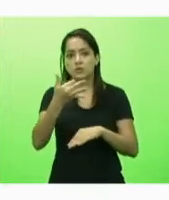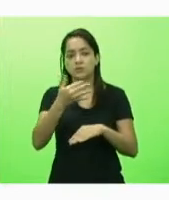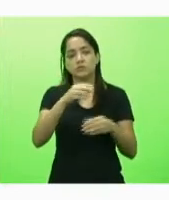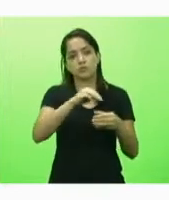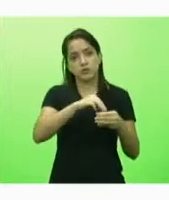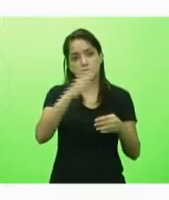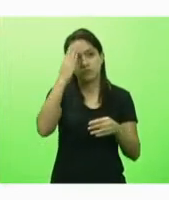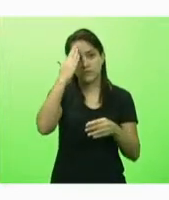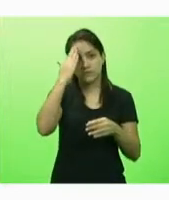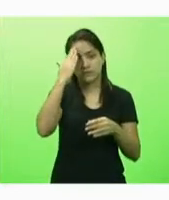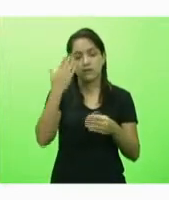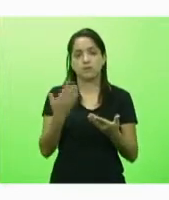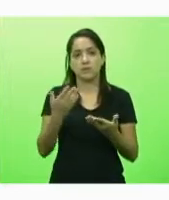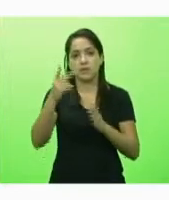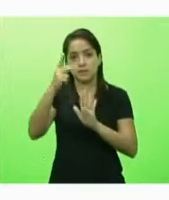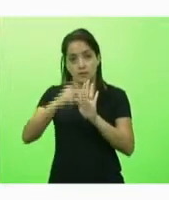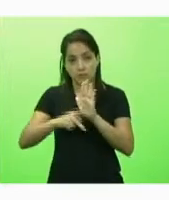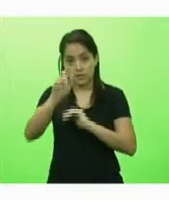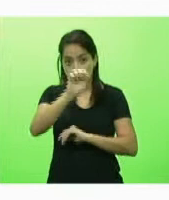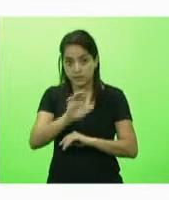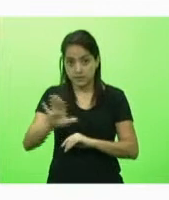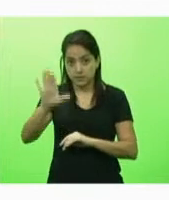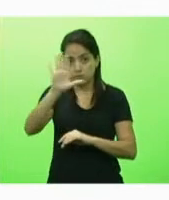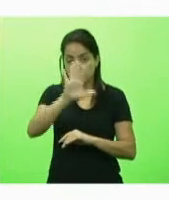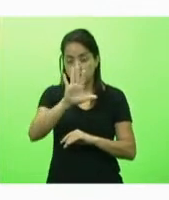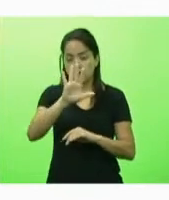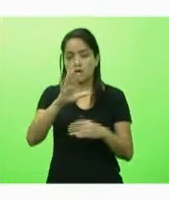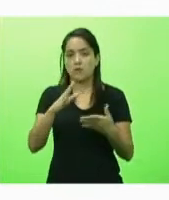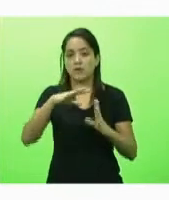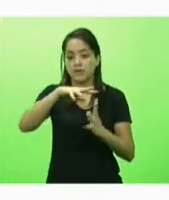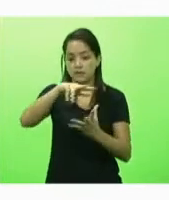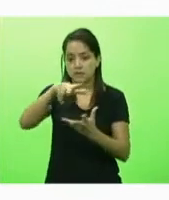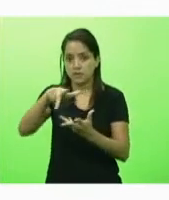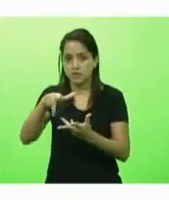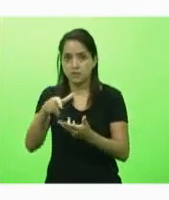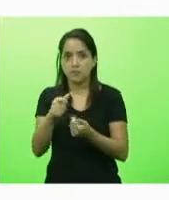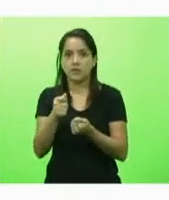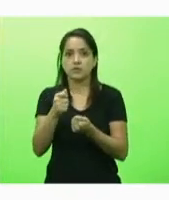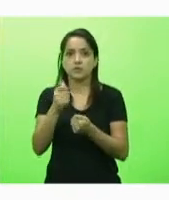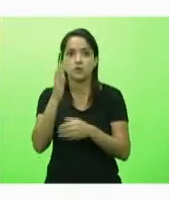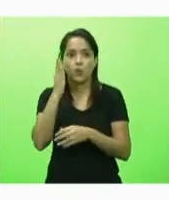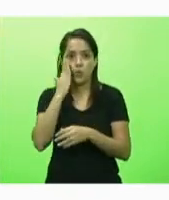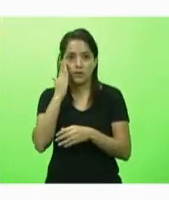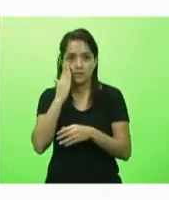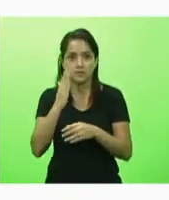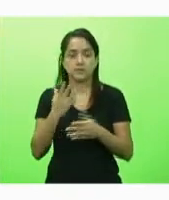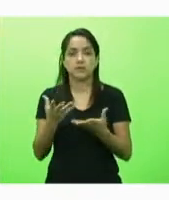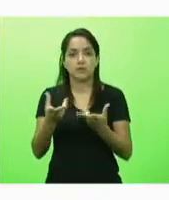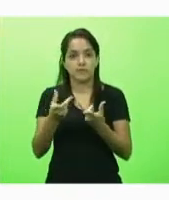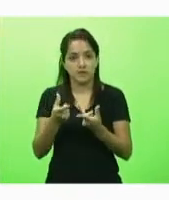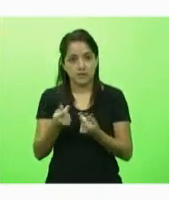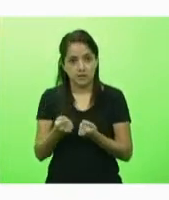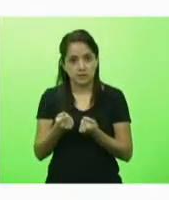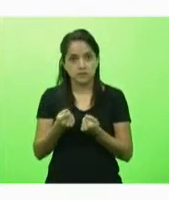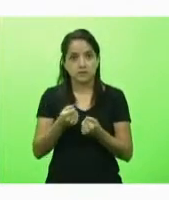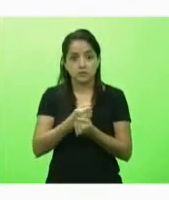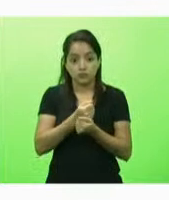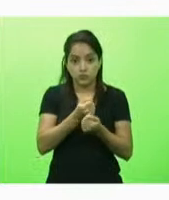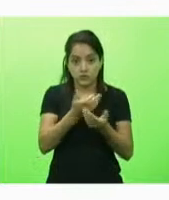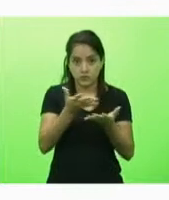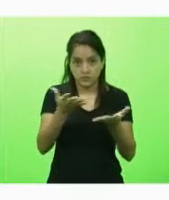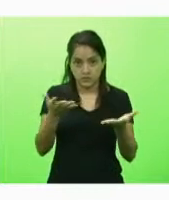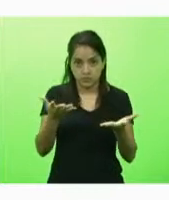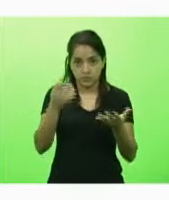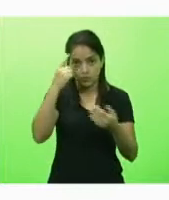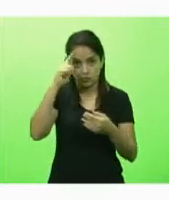programa nacional de imunização que ele é internacionalmente reconhecido como eficaz então o estado distribuiu um primeiro momento lá